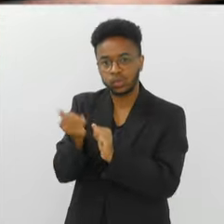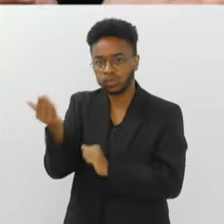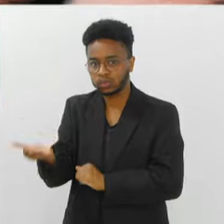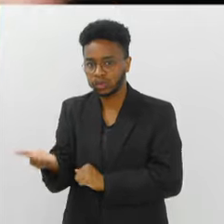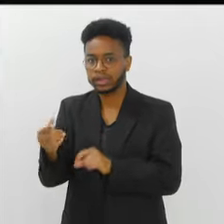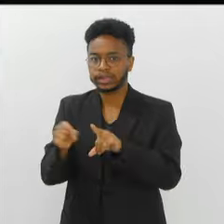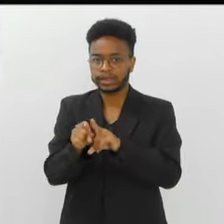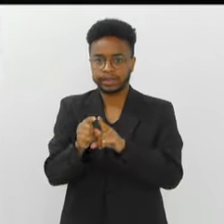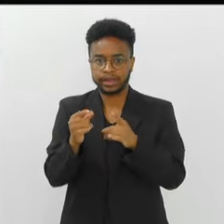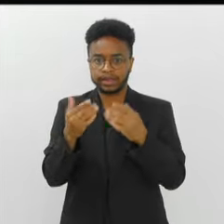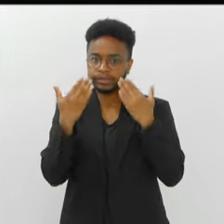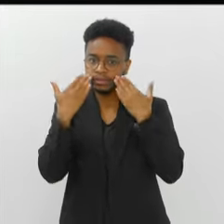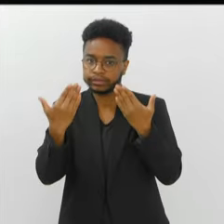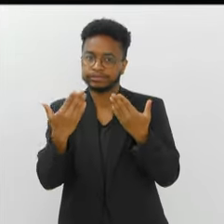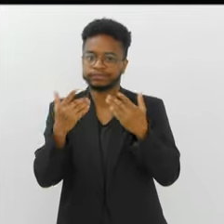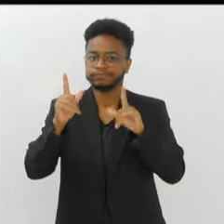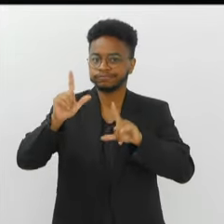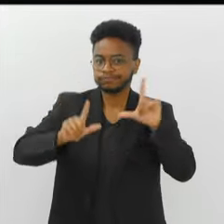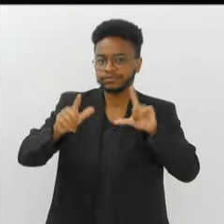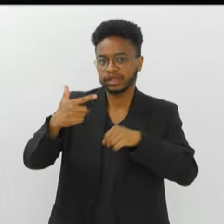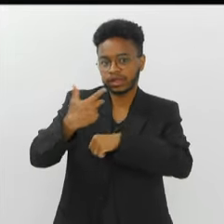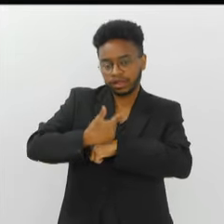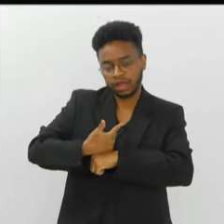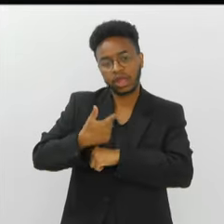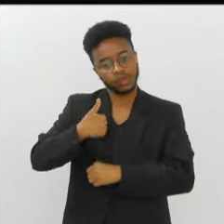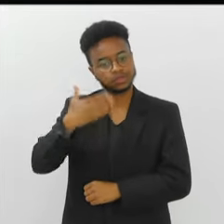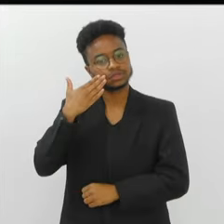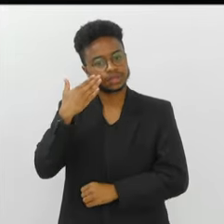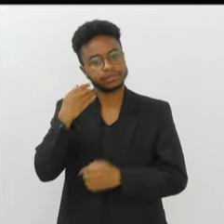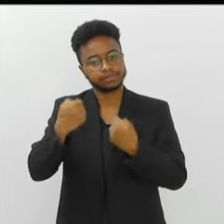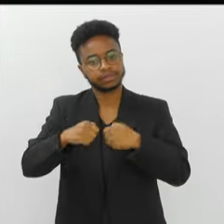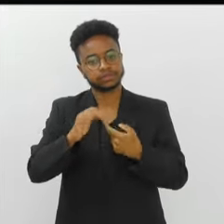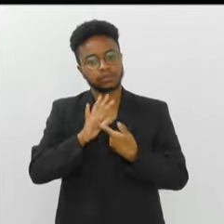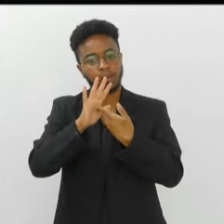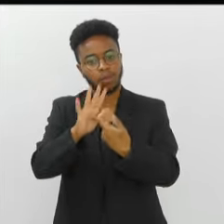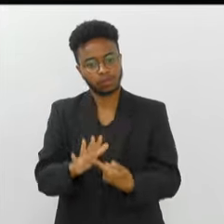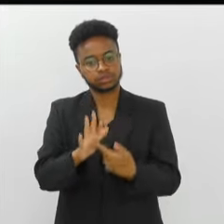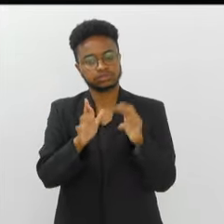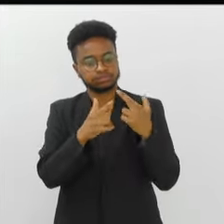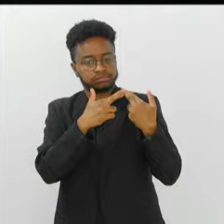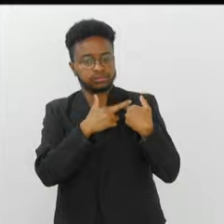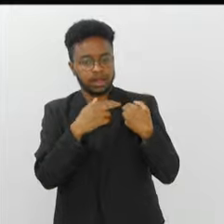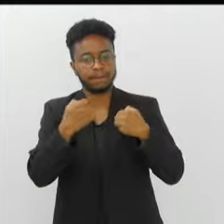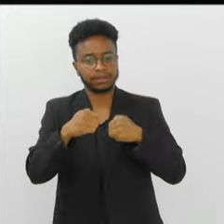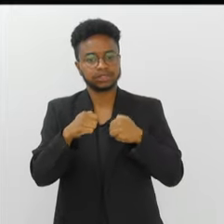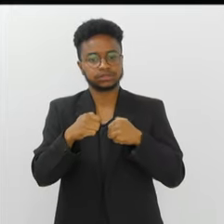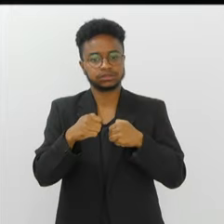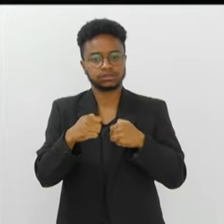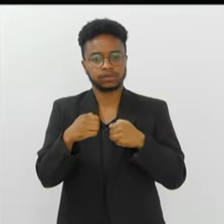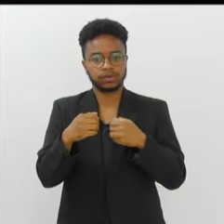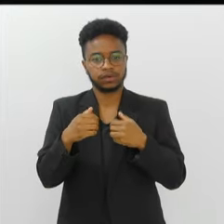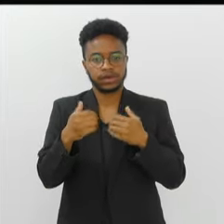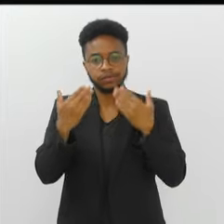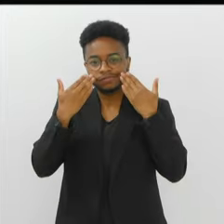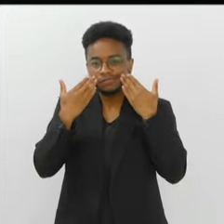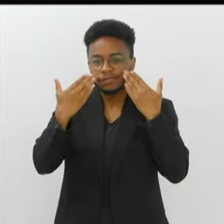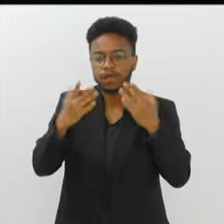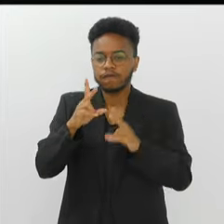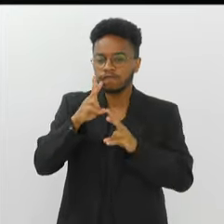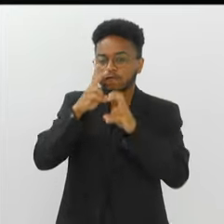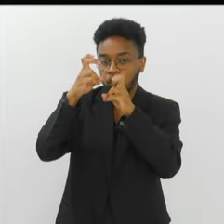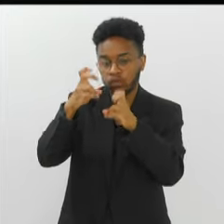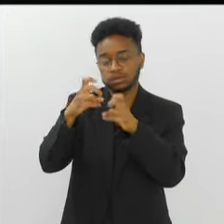diante de Mauro Quintais, né? Quinta com Quintais, eu sei que eu preciso ter essa coraça